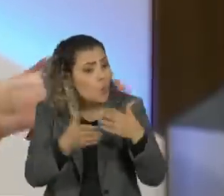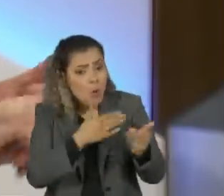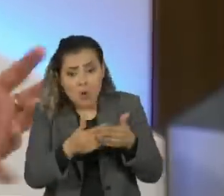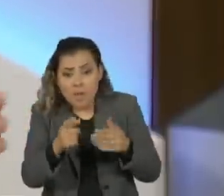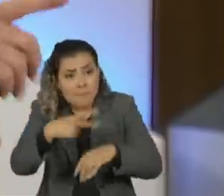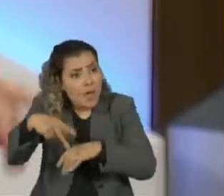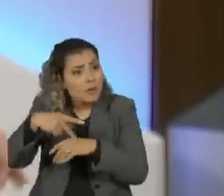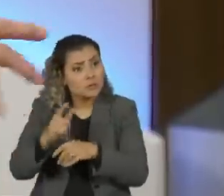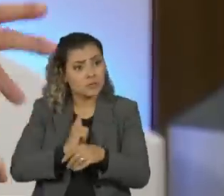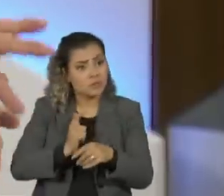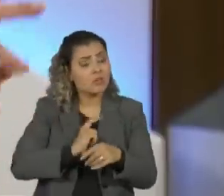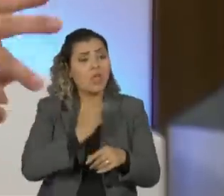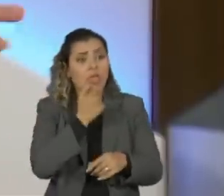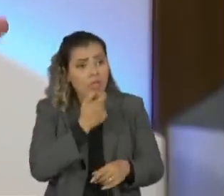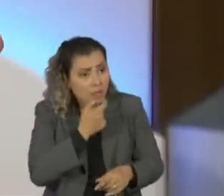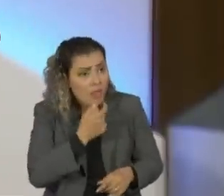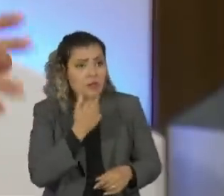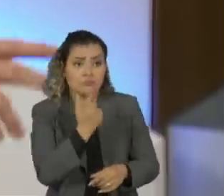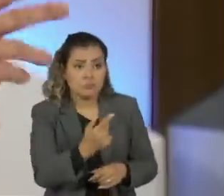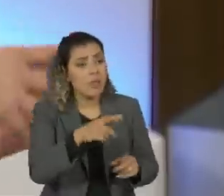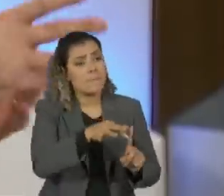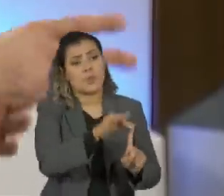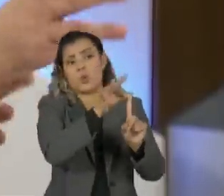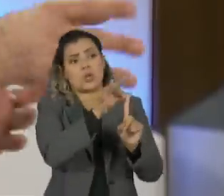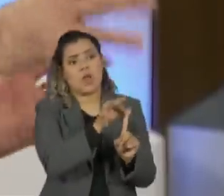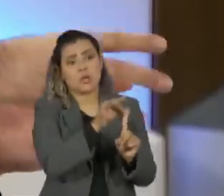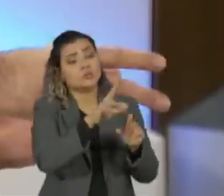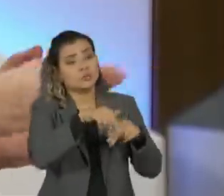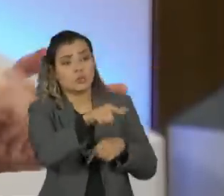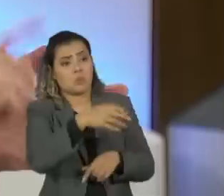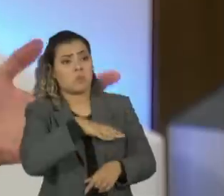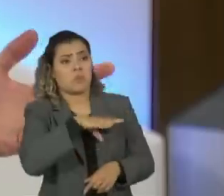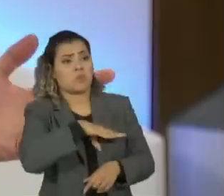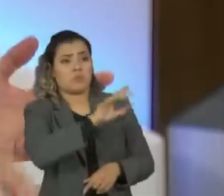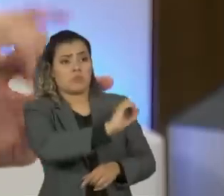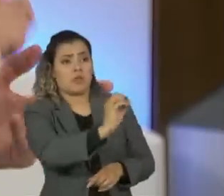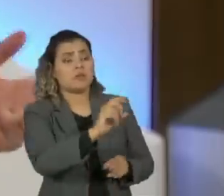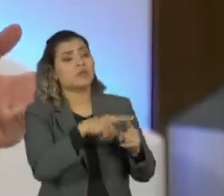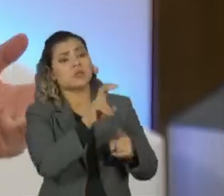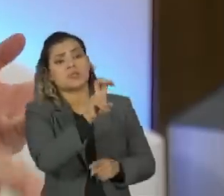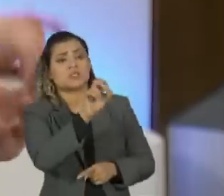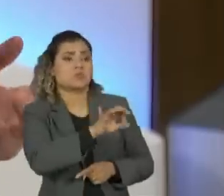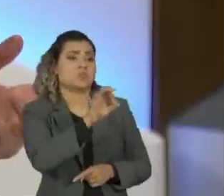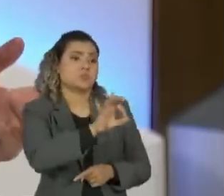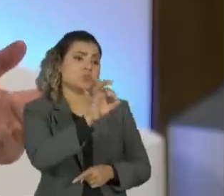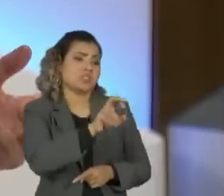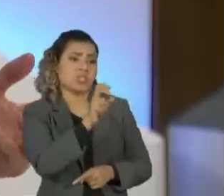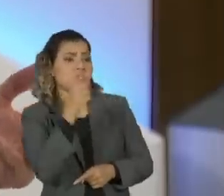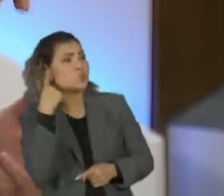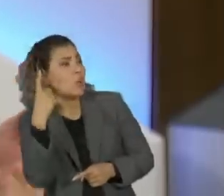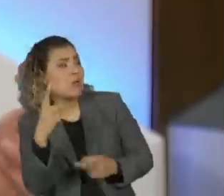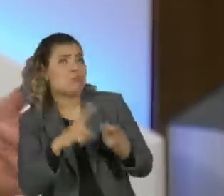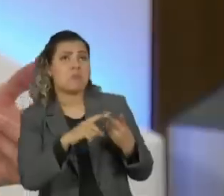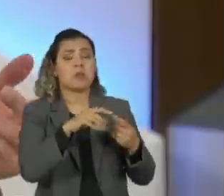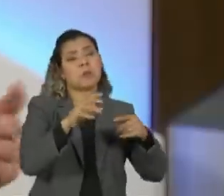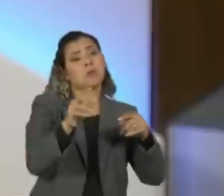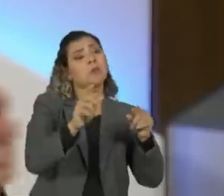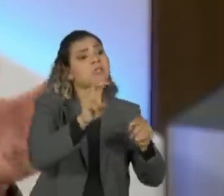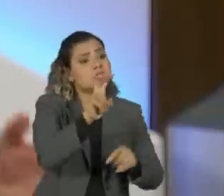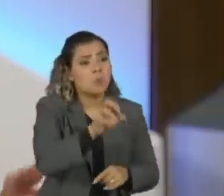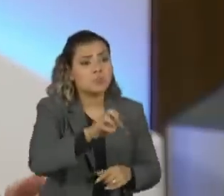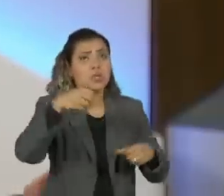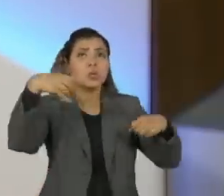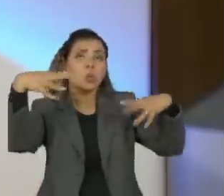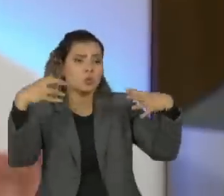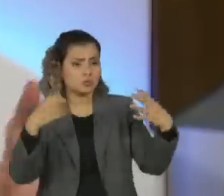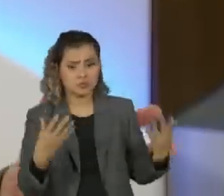que tenha língua inglesa tem prioridade e os locais tem só 5% do som, 5% do espaço de mídia, 5% da luz,